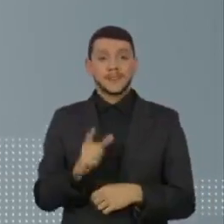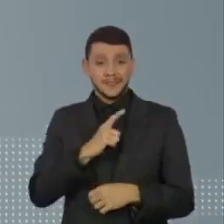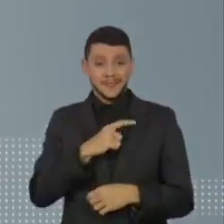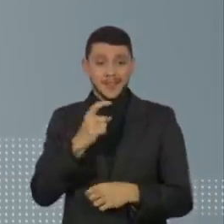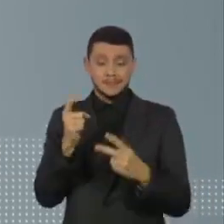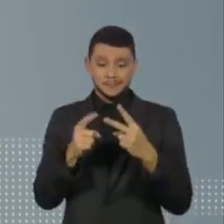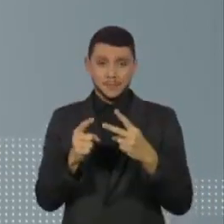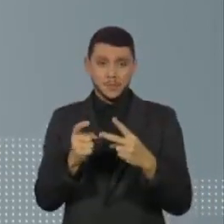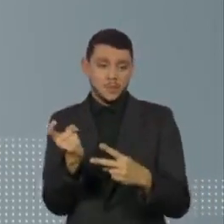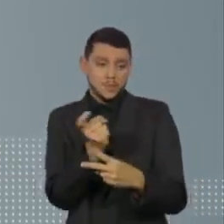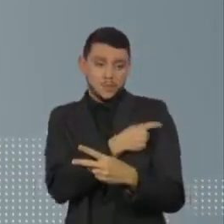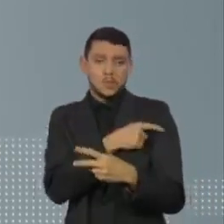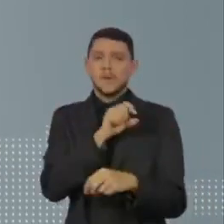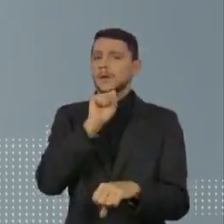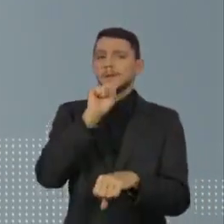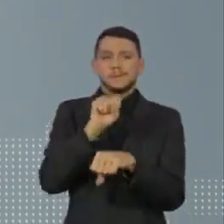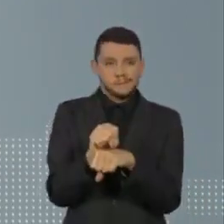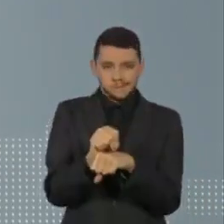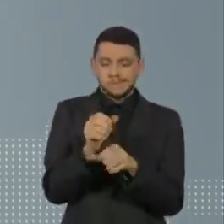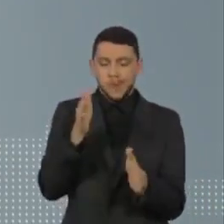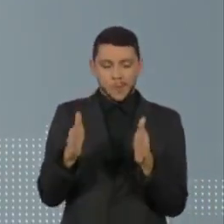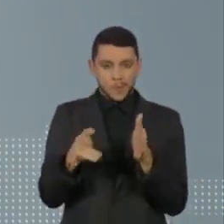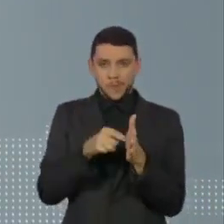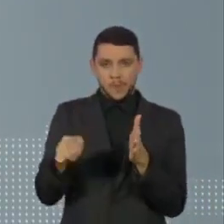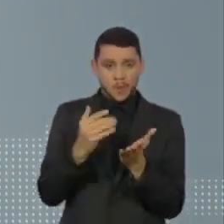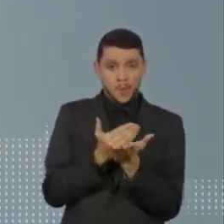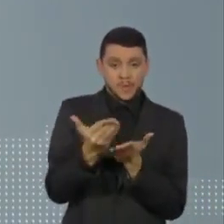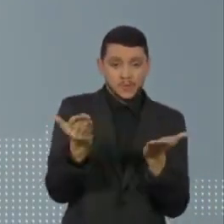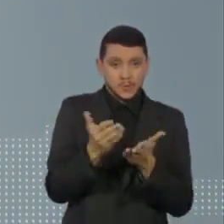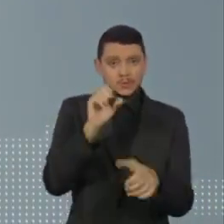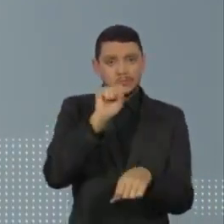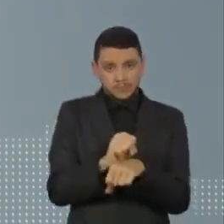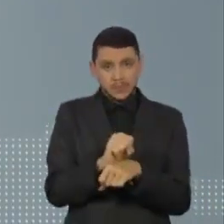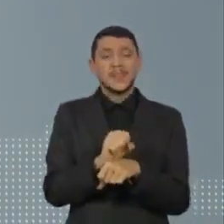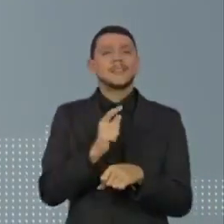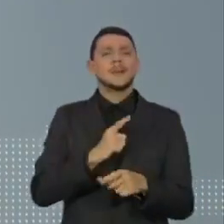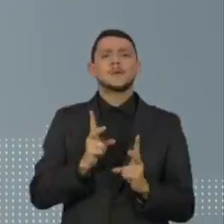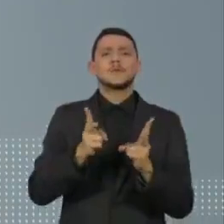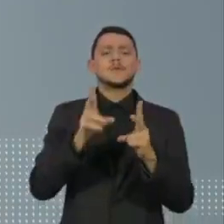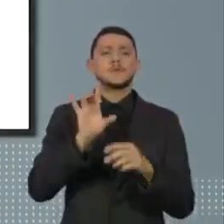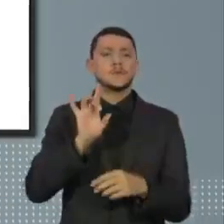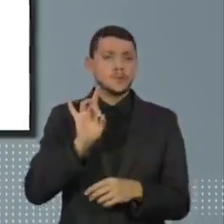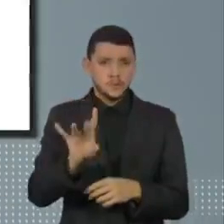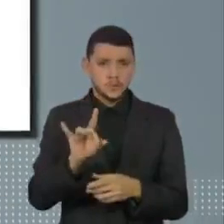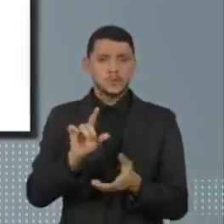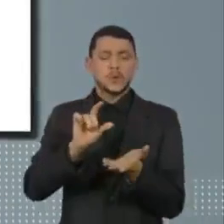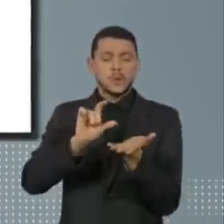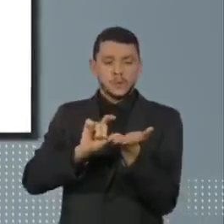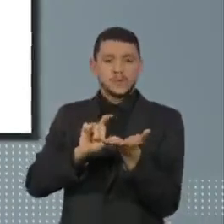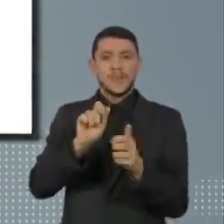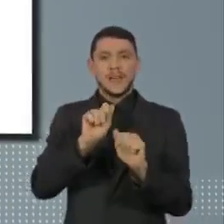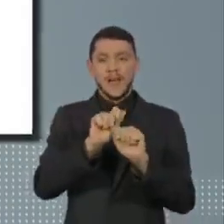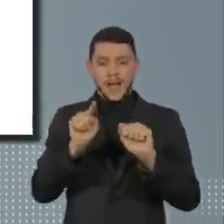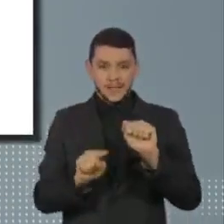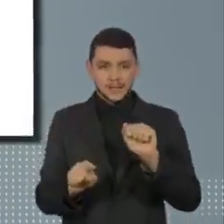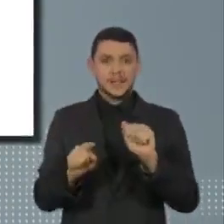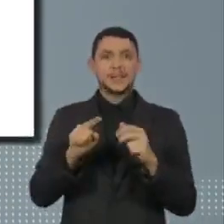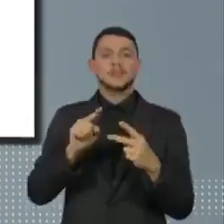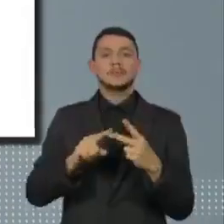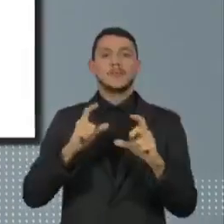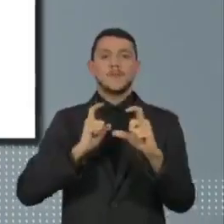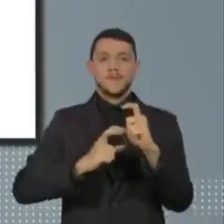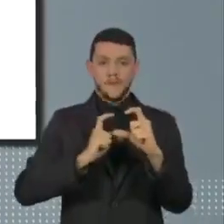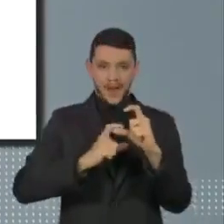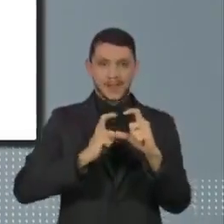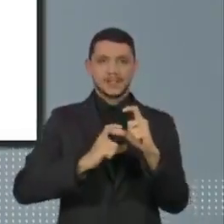Coronavac foi suspensa a partir de hoje. Continua apenas com os imunizantes da AstraZeneca e da Pfizer.